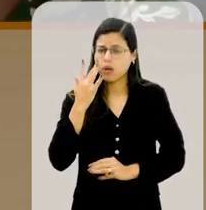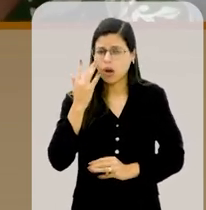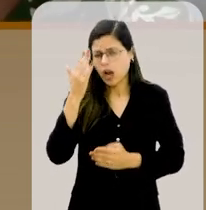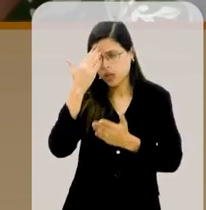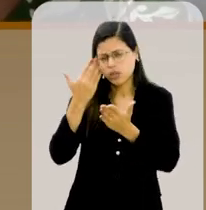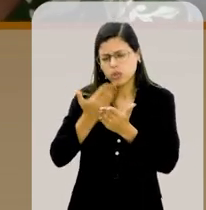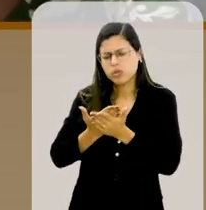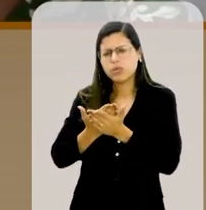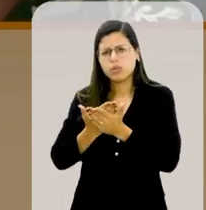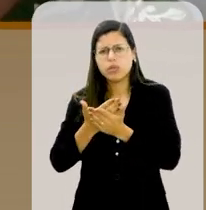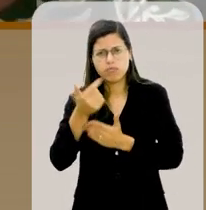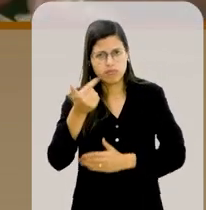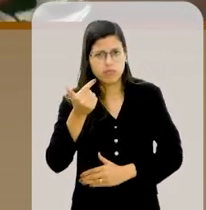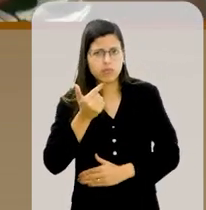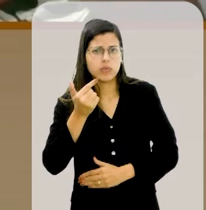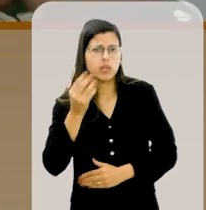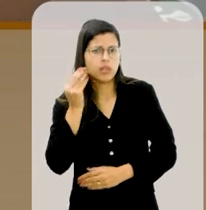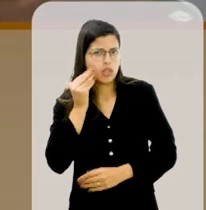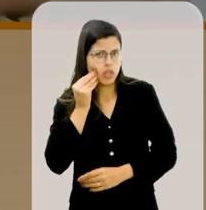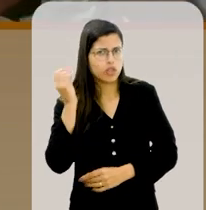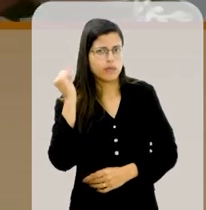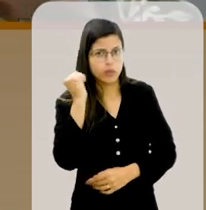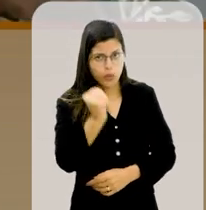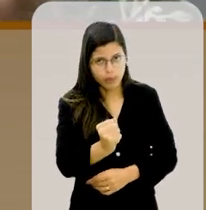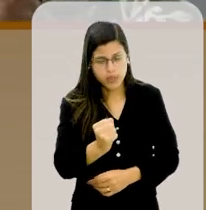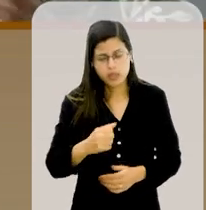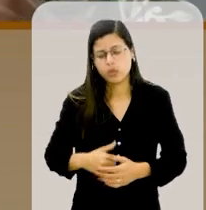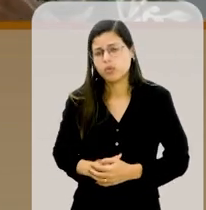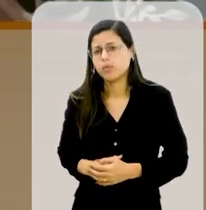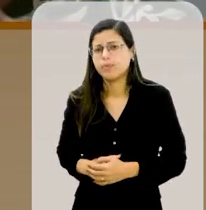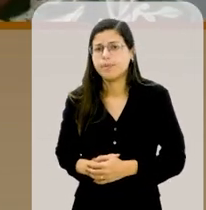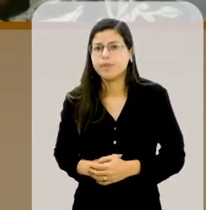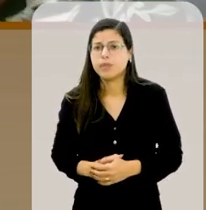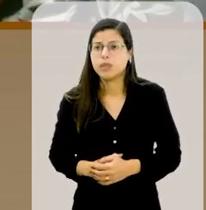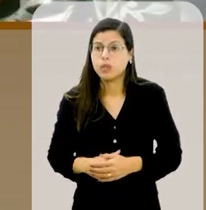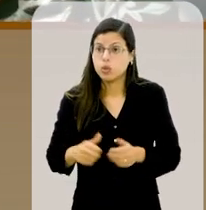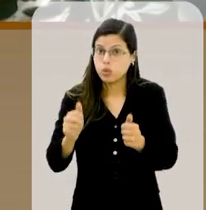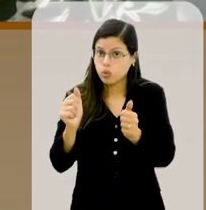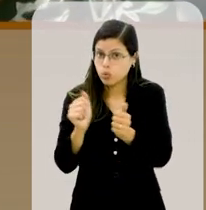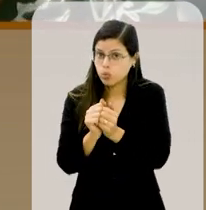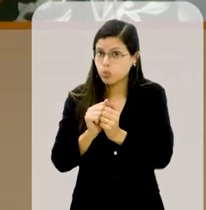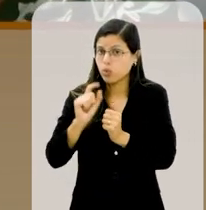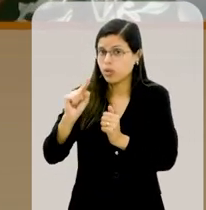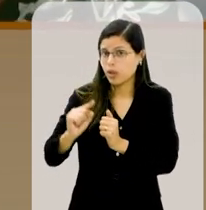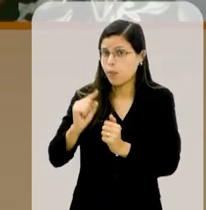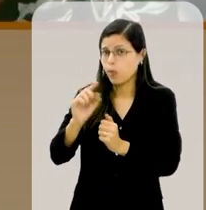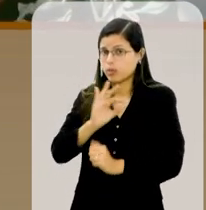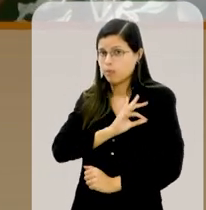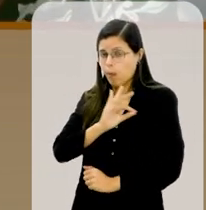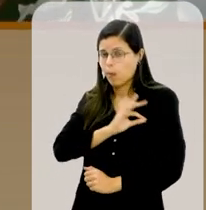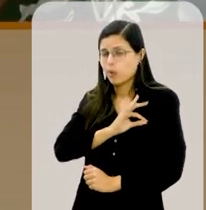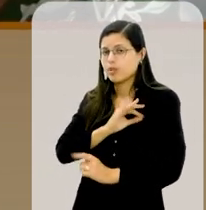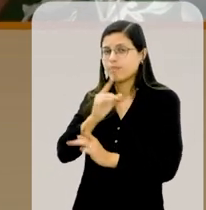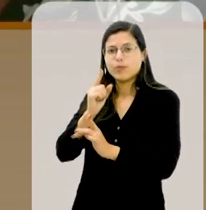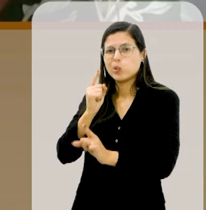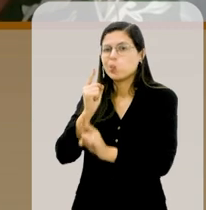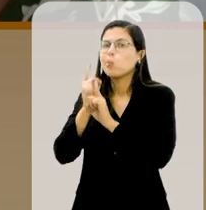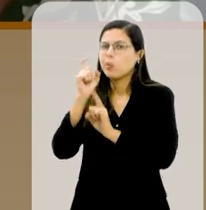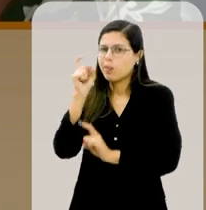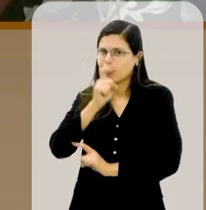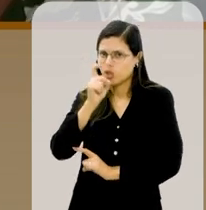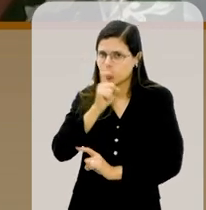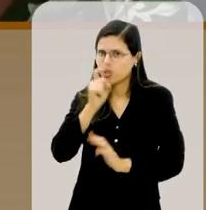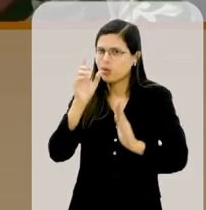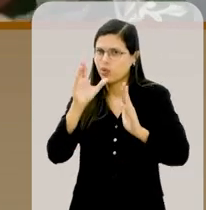tentativa de homicídio, isso se juntou ao que a polícia descobriu da mentira do